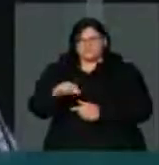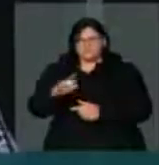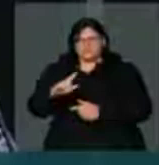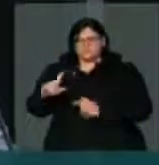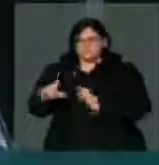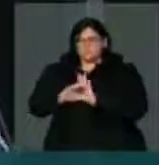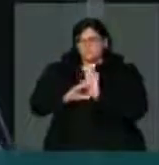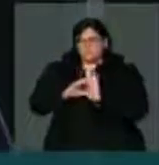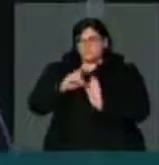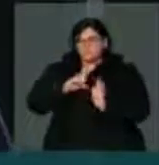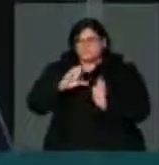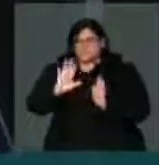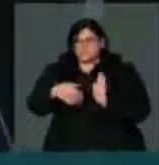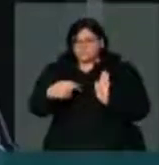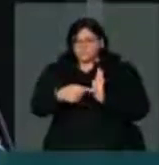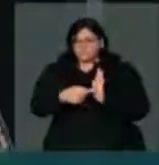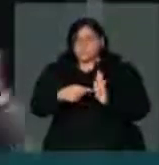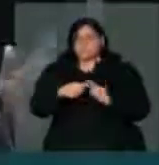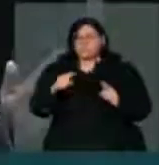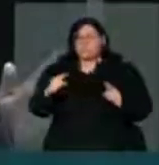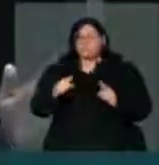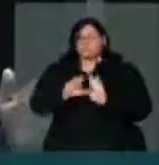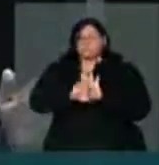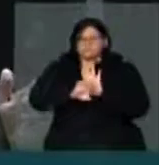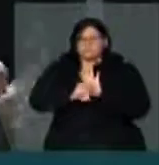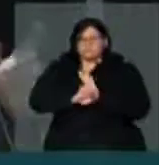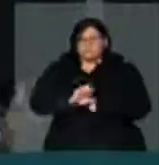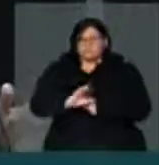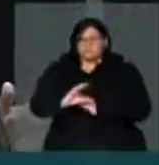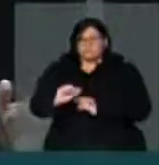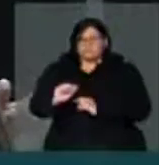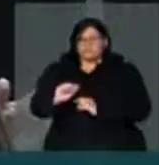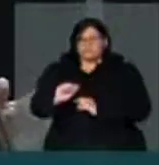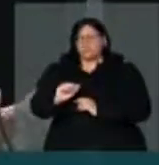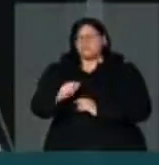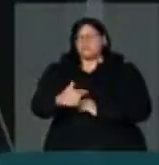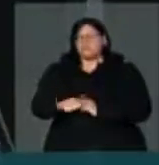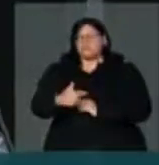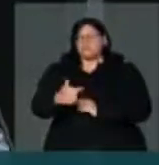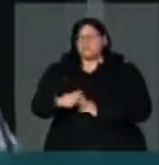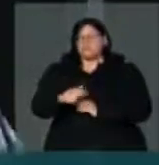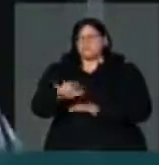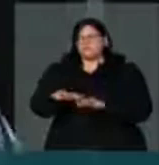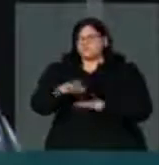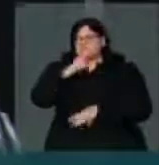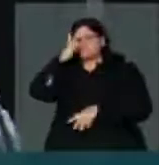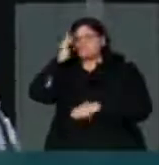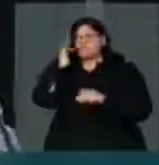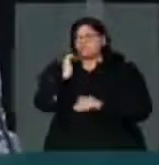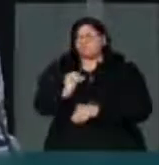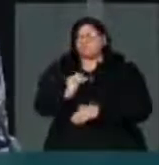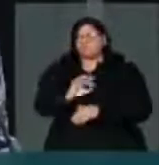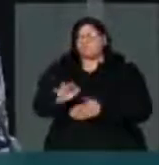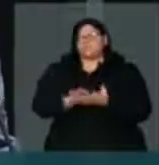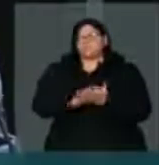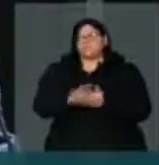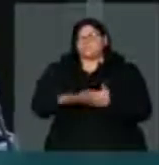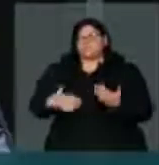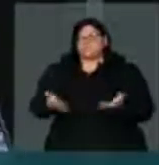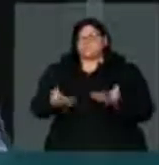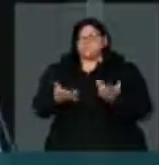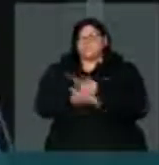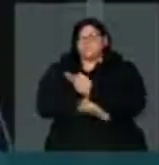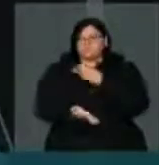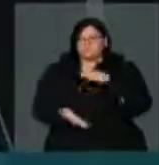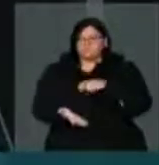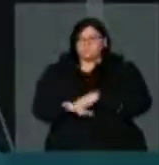problema é que o Estatuto da Criança e do Adolescente muitas vezes não é cumprido corretamente e as punições, vamos falar